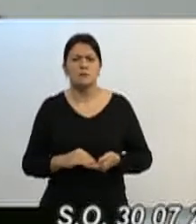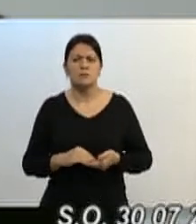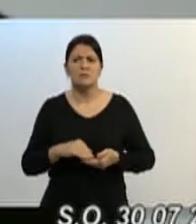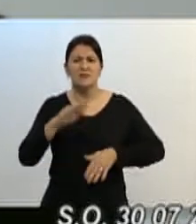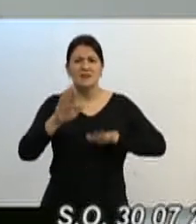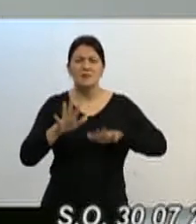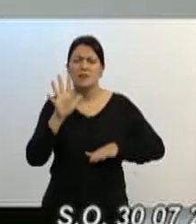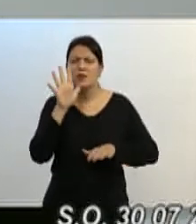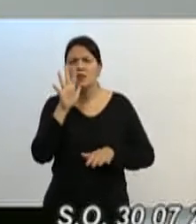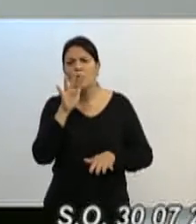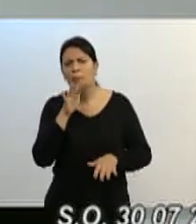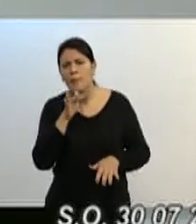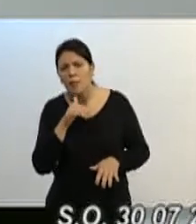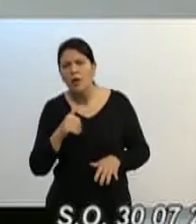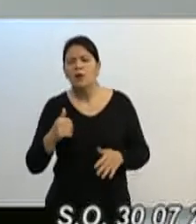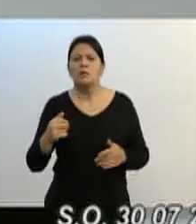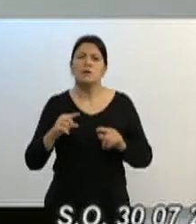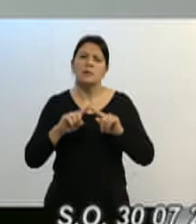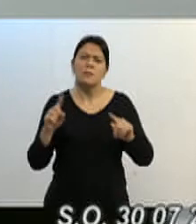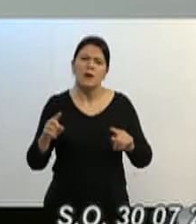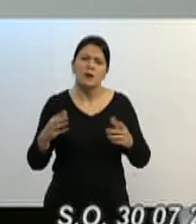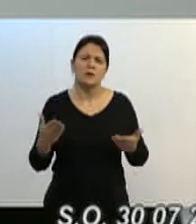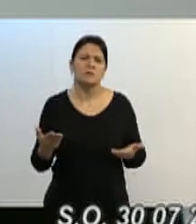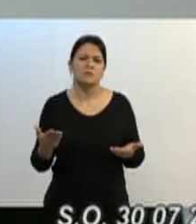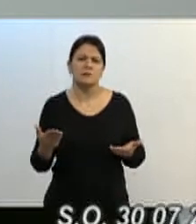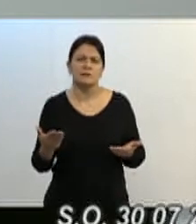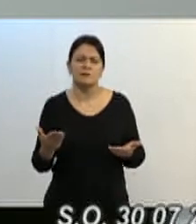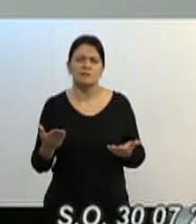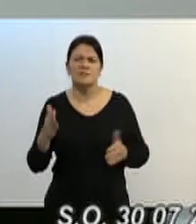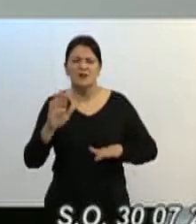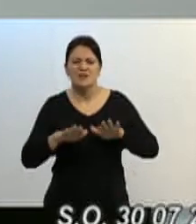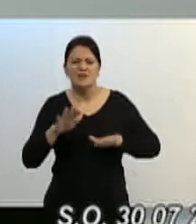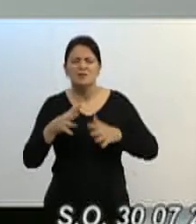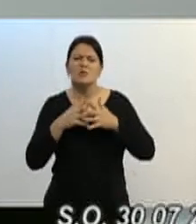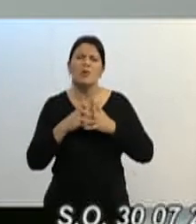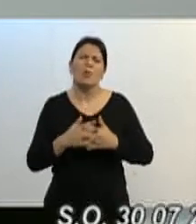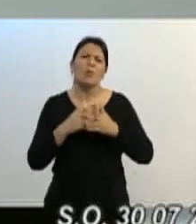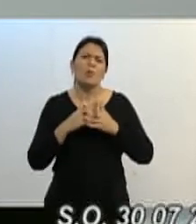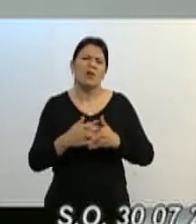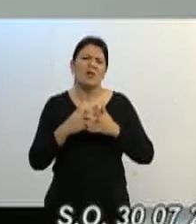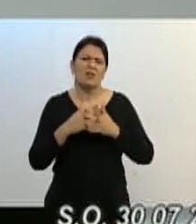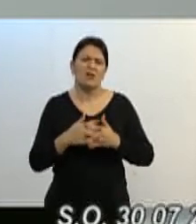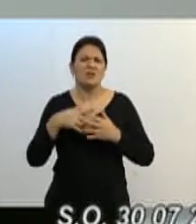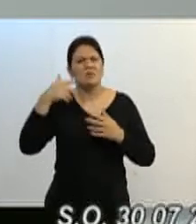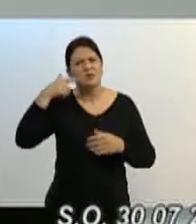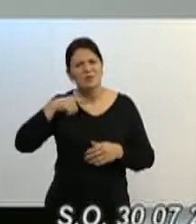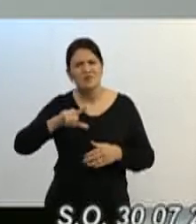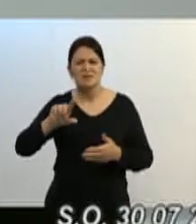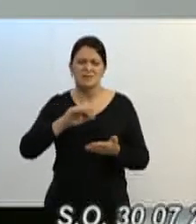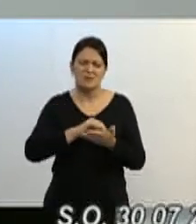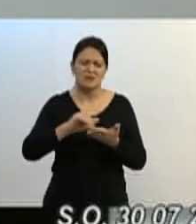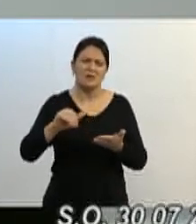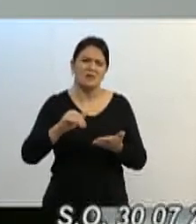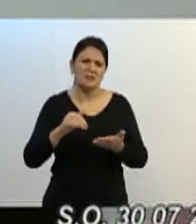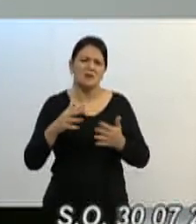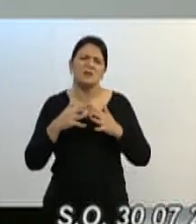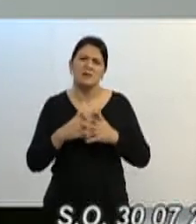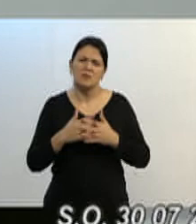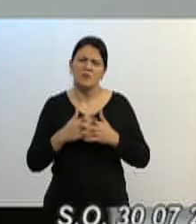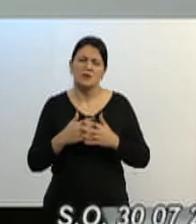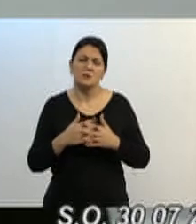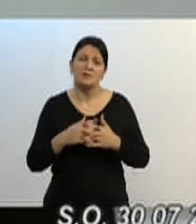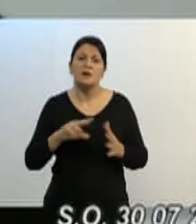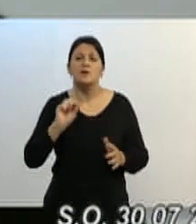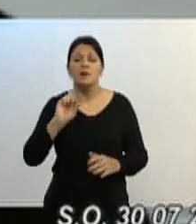para conseguir as coisas, mas o trâmite, às vezes, é complicado, o trâmite para chegar até a secretaria, um pouco, é complicado, aí eles se